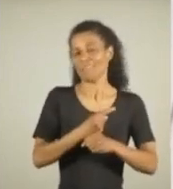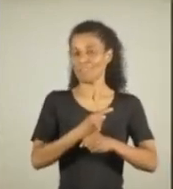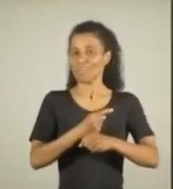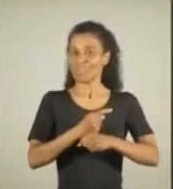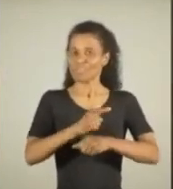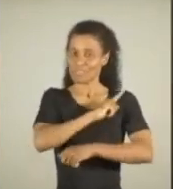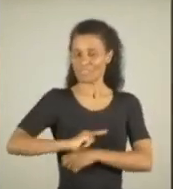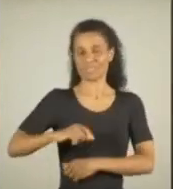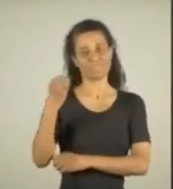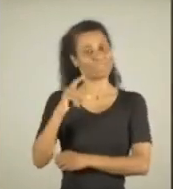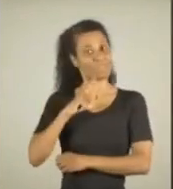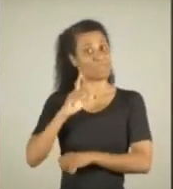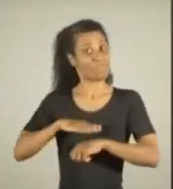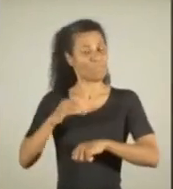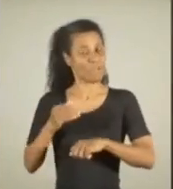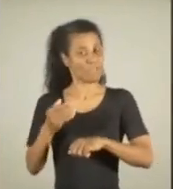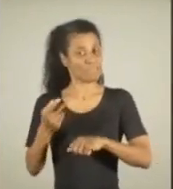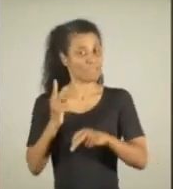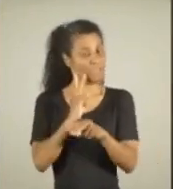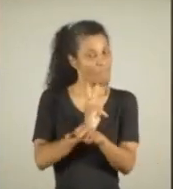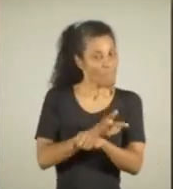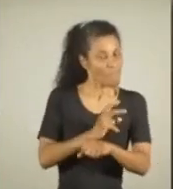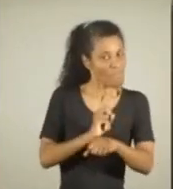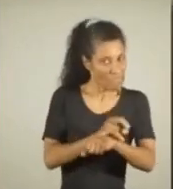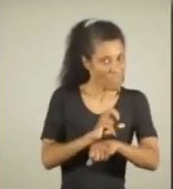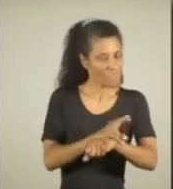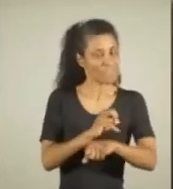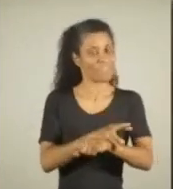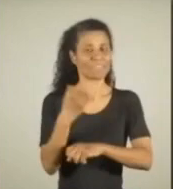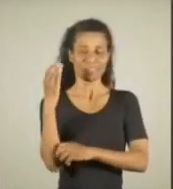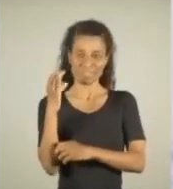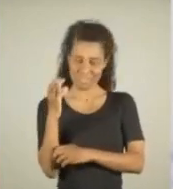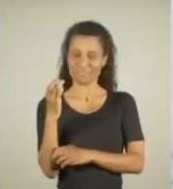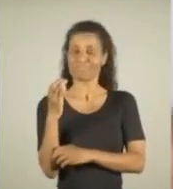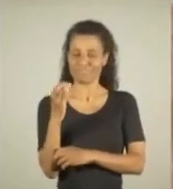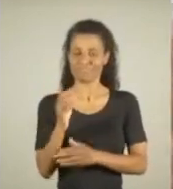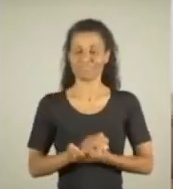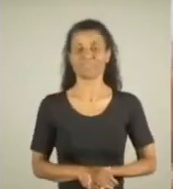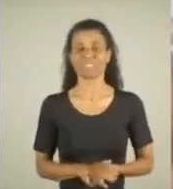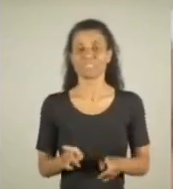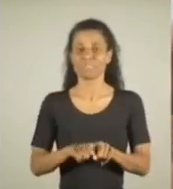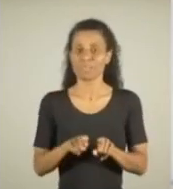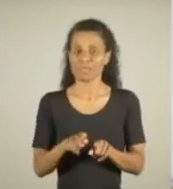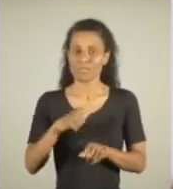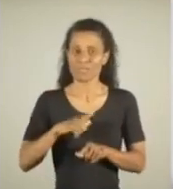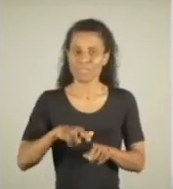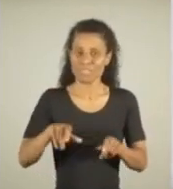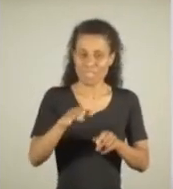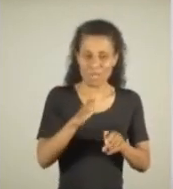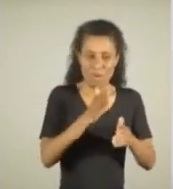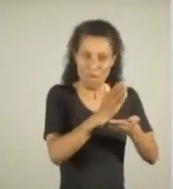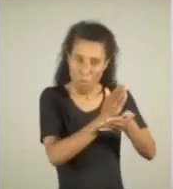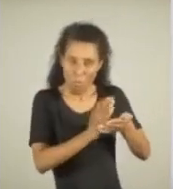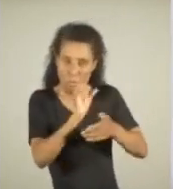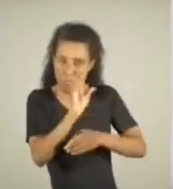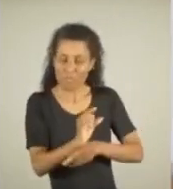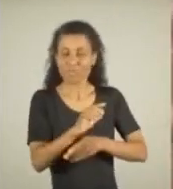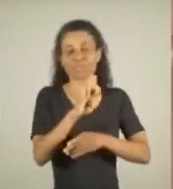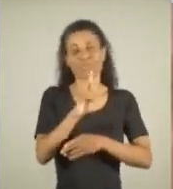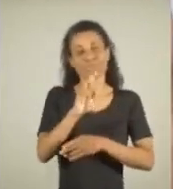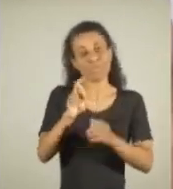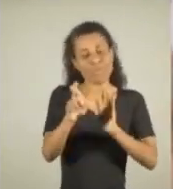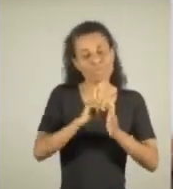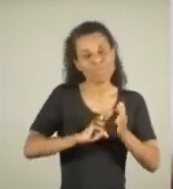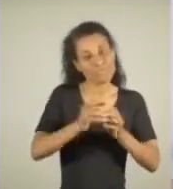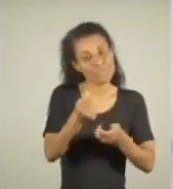ano de governo, Porto Alegre tenha mais vagas nas creches e horário estendido à noite. Vamos usar parte dos recursos do Fundeb para